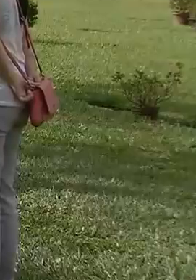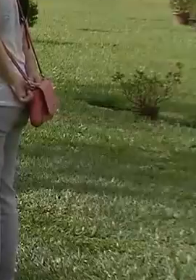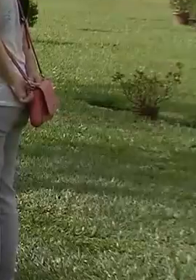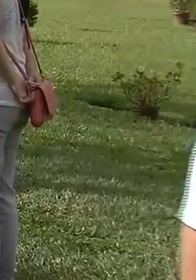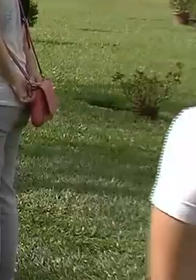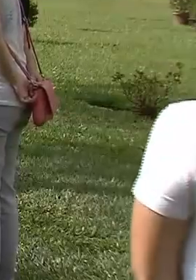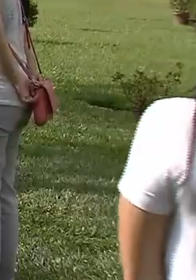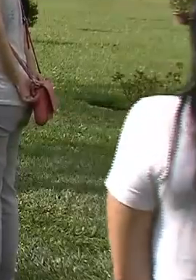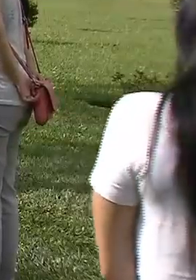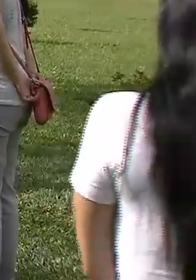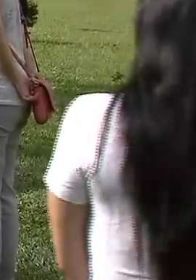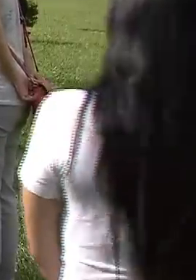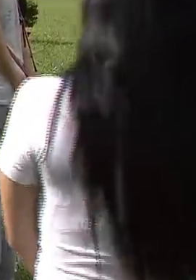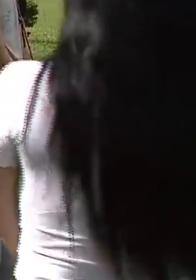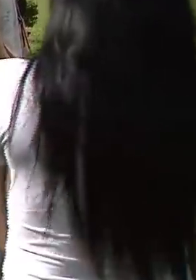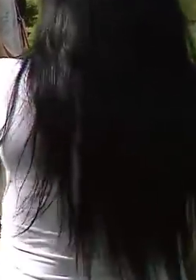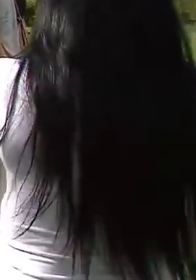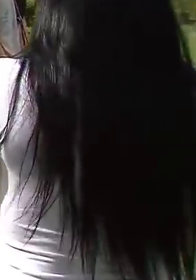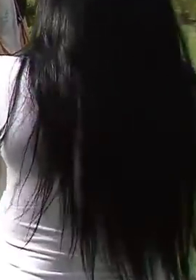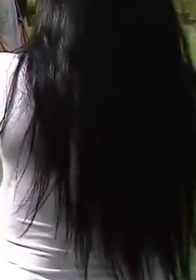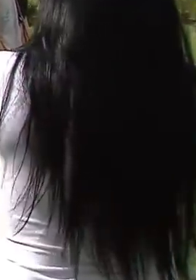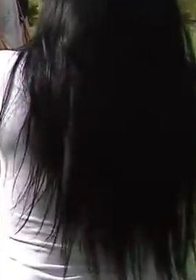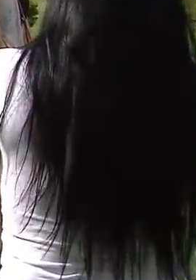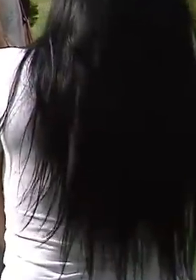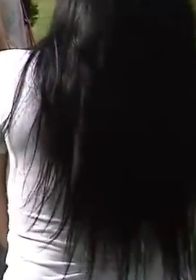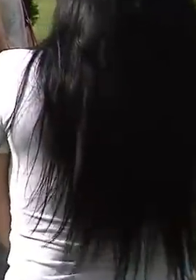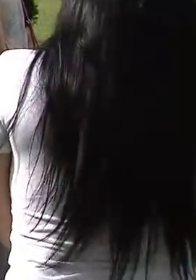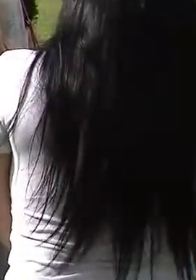Transcrição Legendas por Querida de Deus.